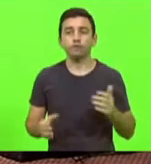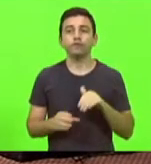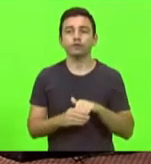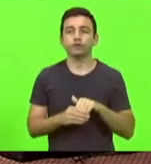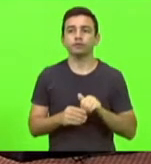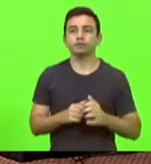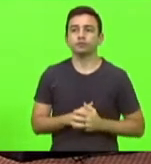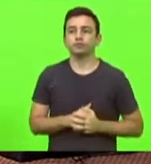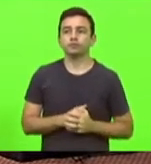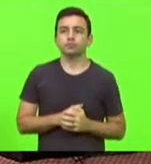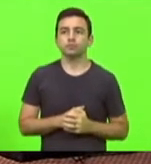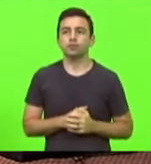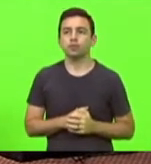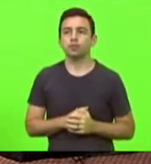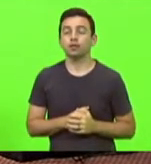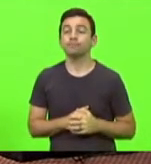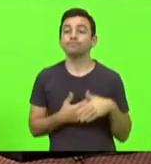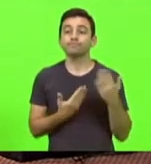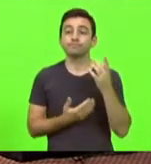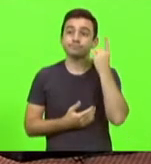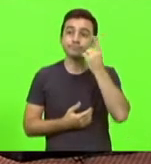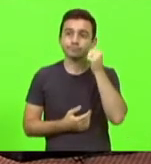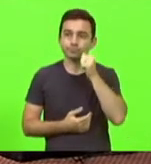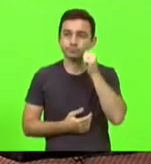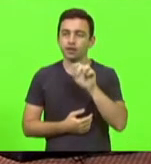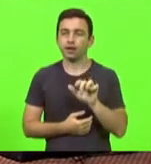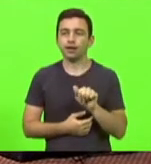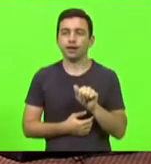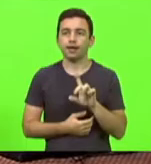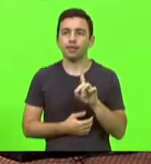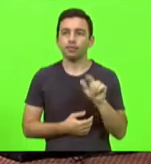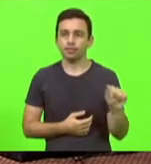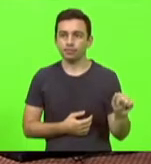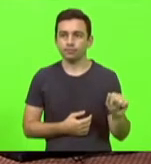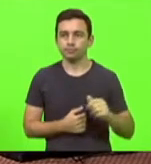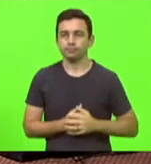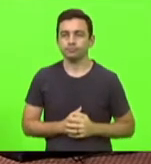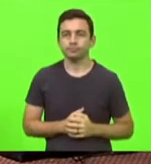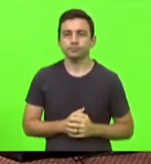Como vota a deputada Ada Faracco de Luca?